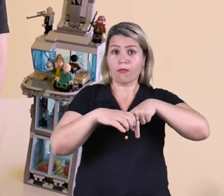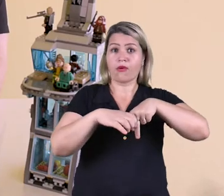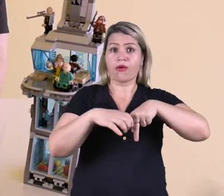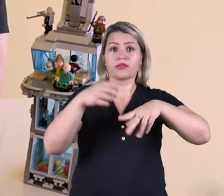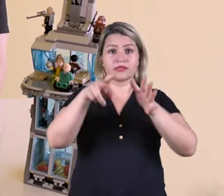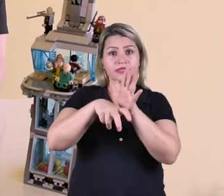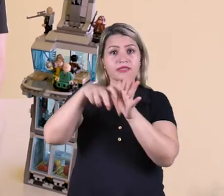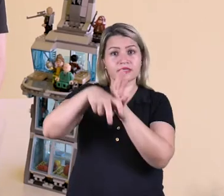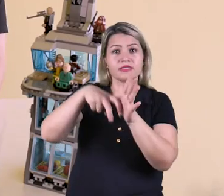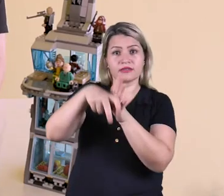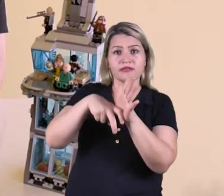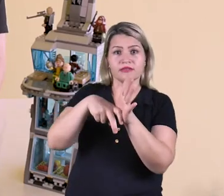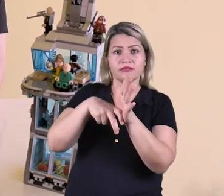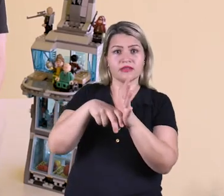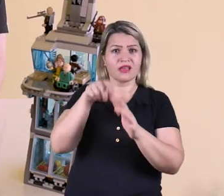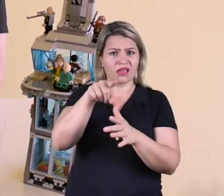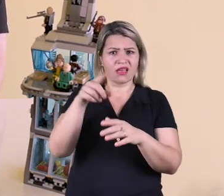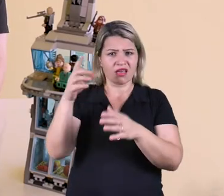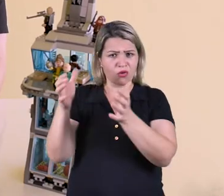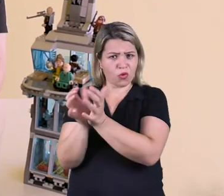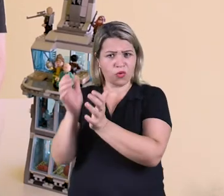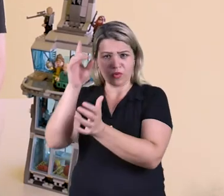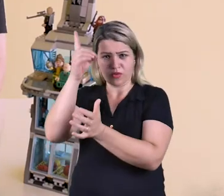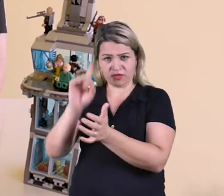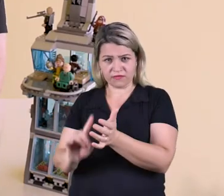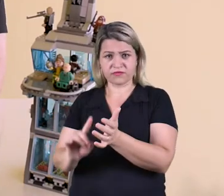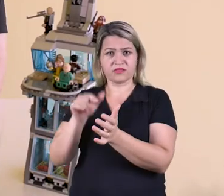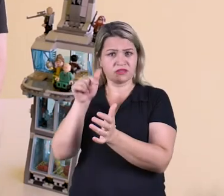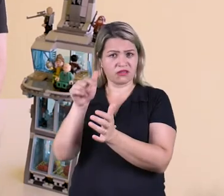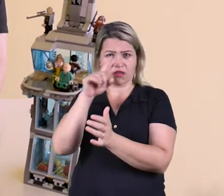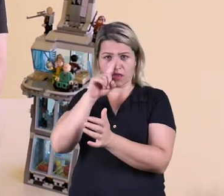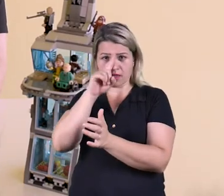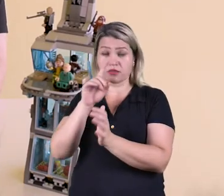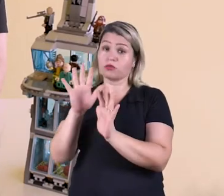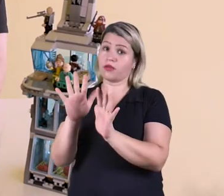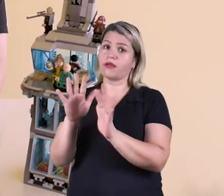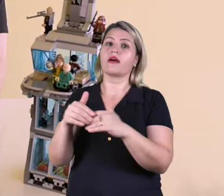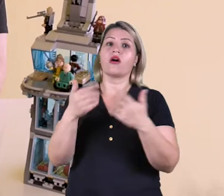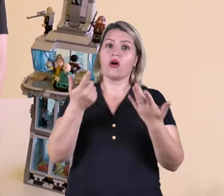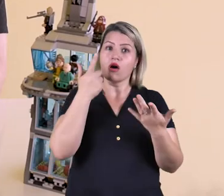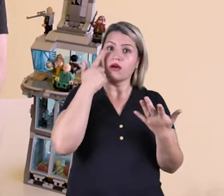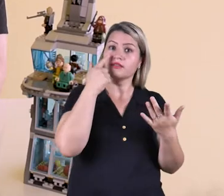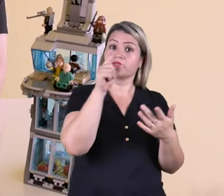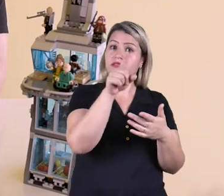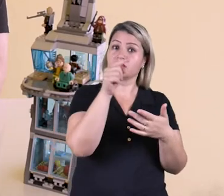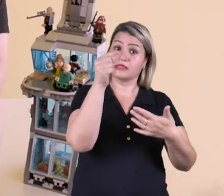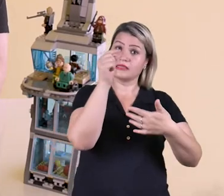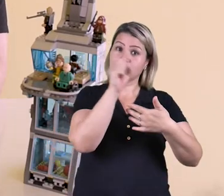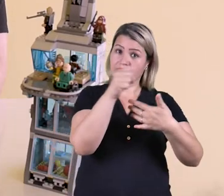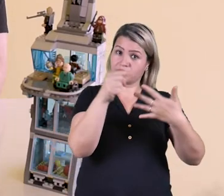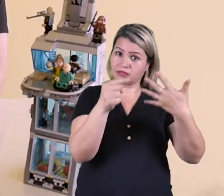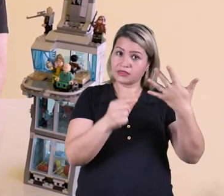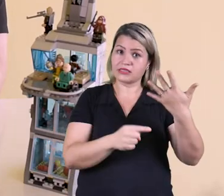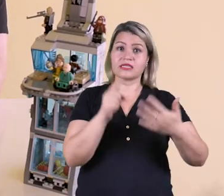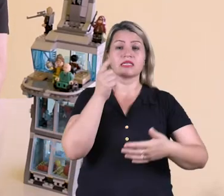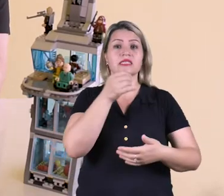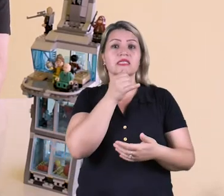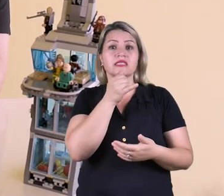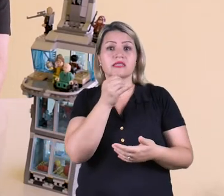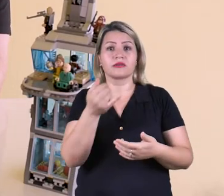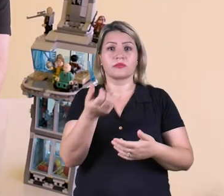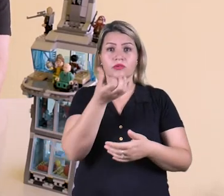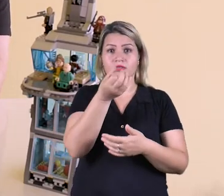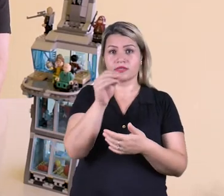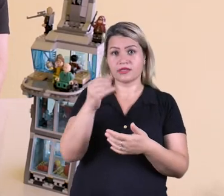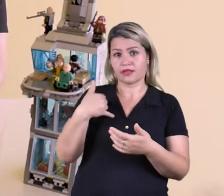Ser deficiente não significa que você é necessariamente do grupo de risco, mas se você tiver algum desses fatores você é. Como por exemplo idade acima de